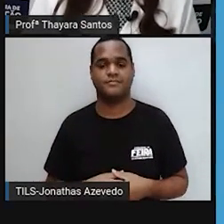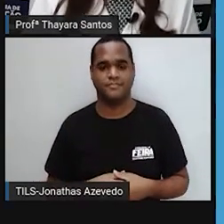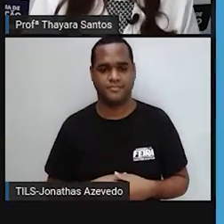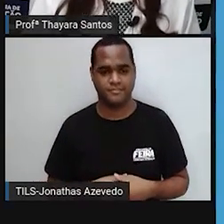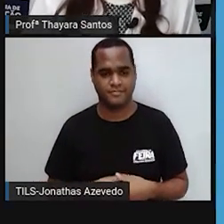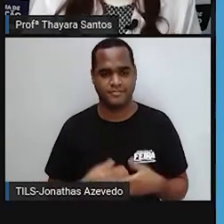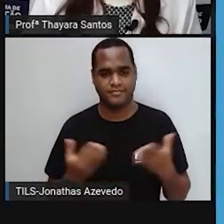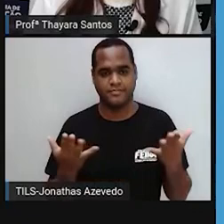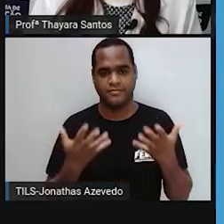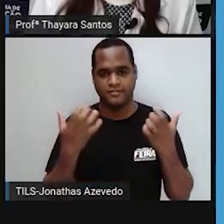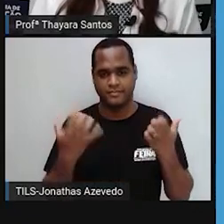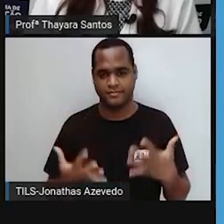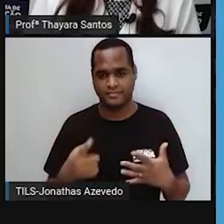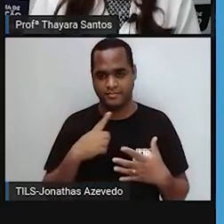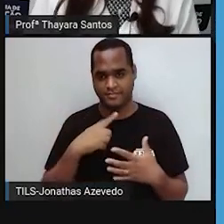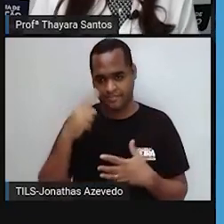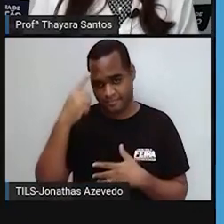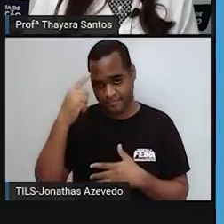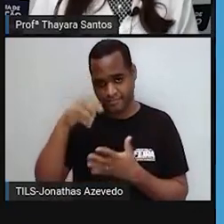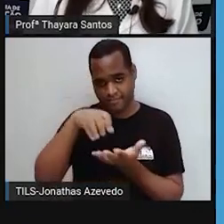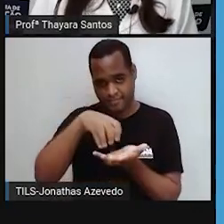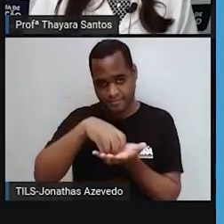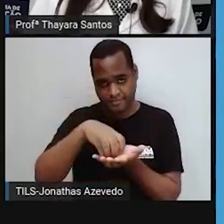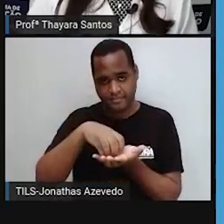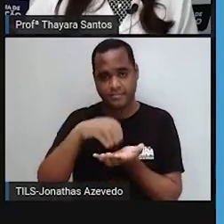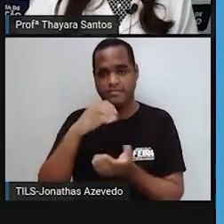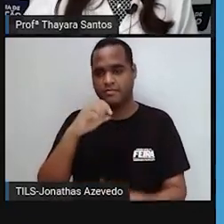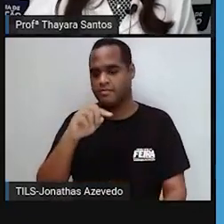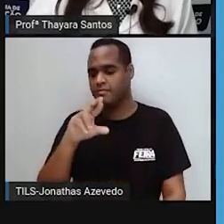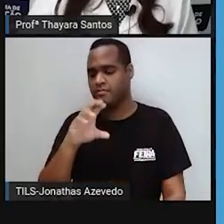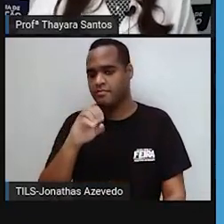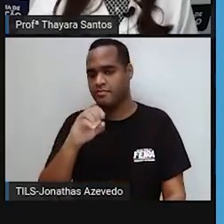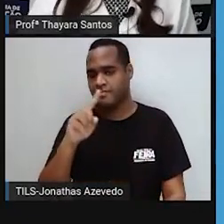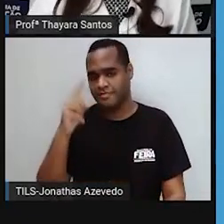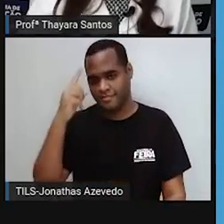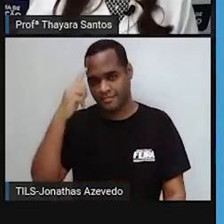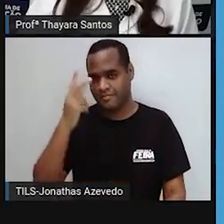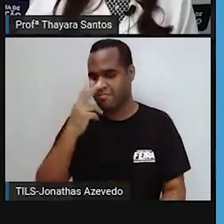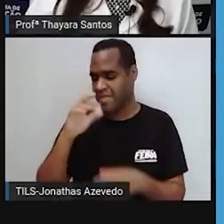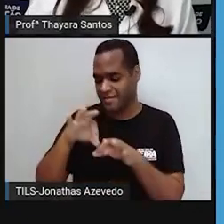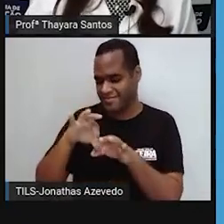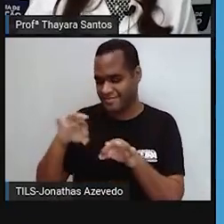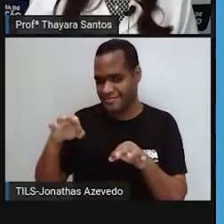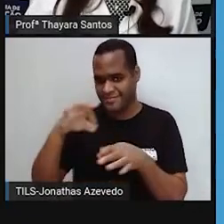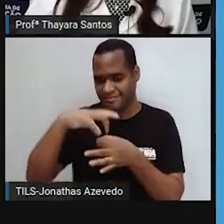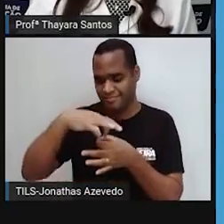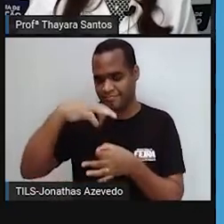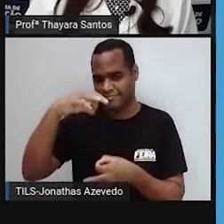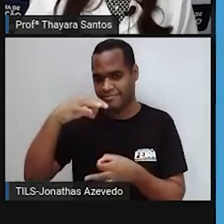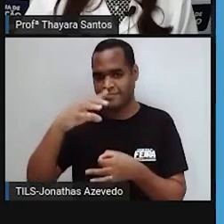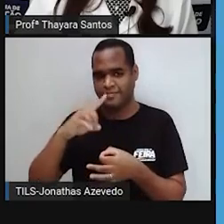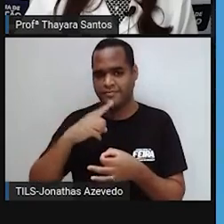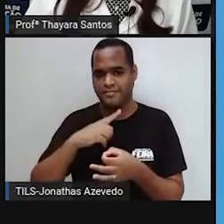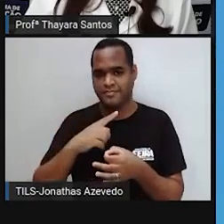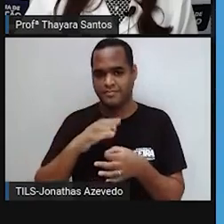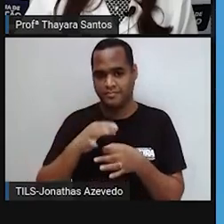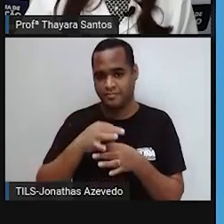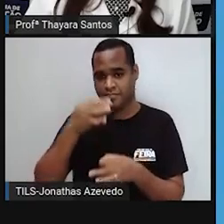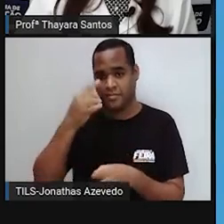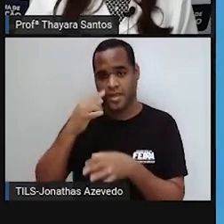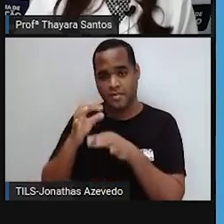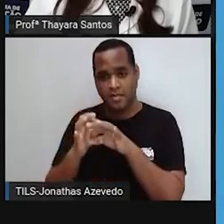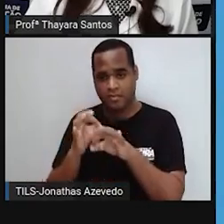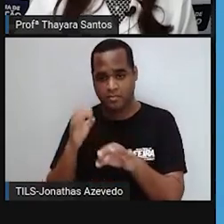Agora a gente vai falar sobre o centríolo. O centríolo tem essa estrutura, ele é formado por pequenos canais